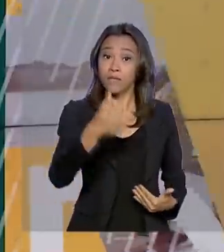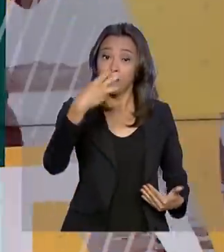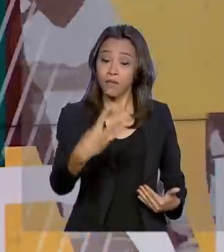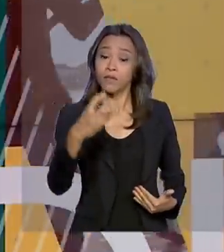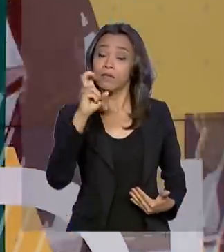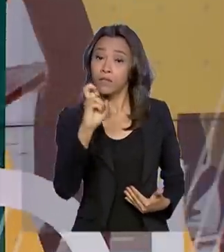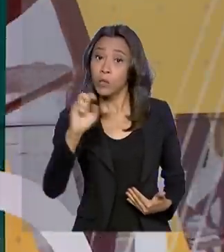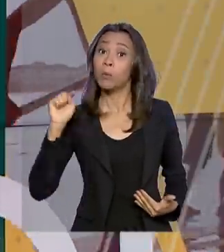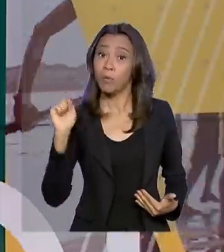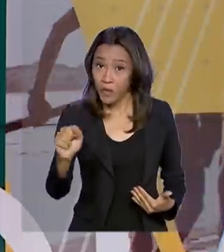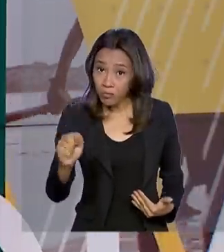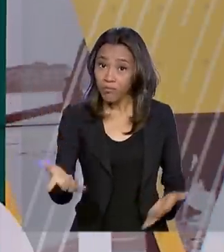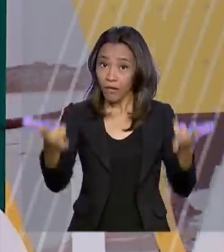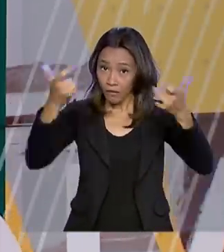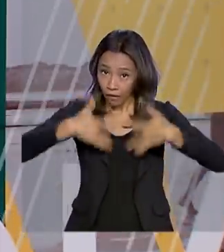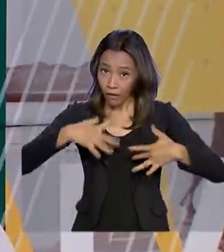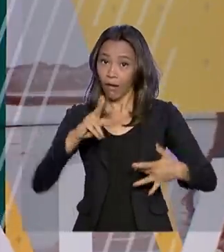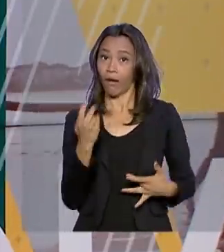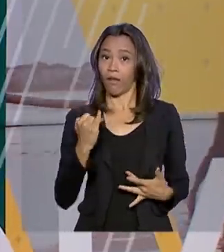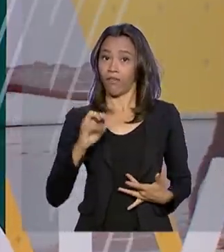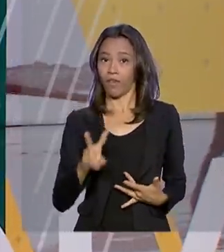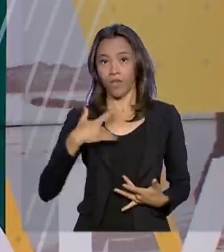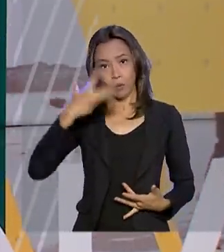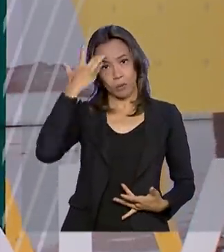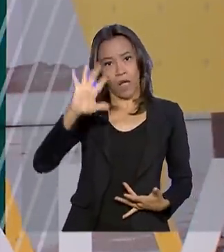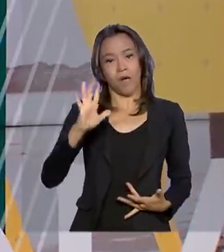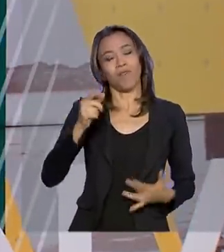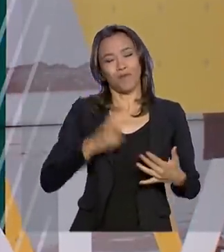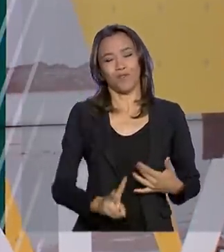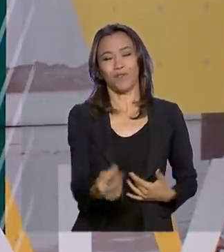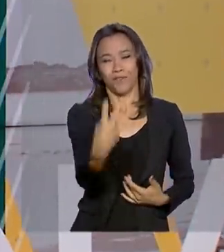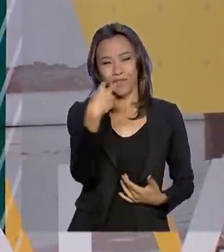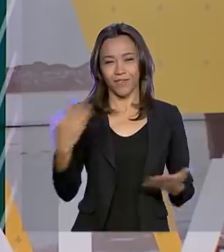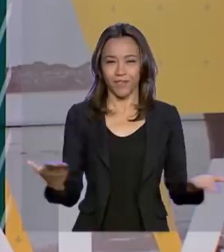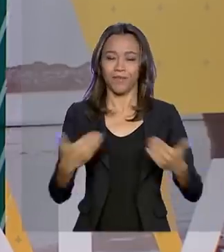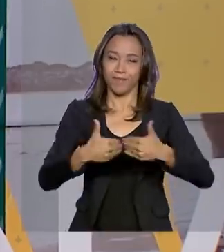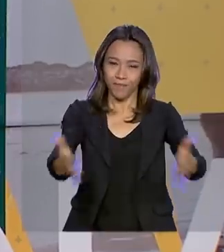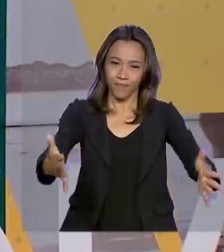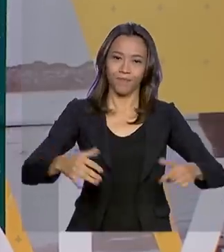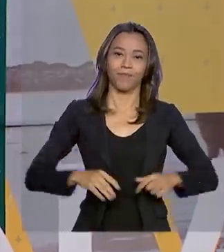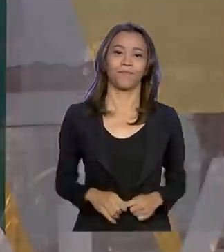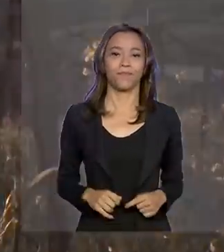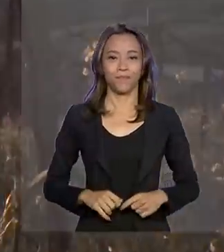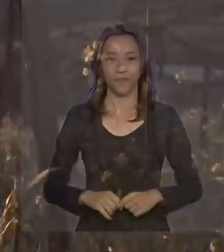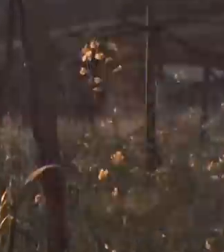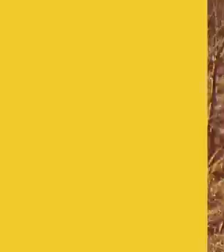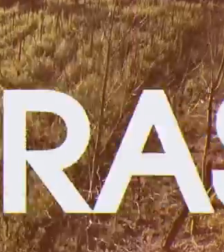vivem com HIV e não sabem. Fiquem com a gente, Brasil em dia já está no ar.